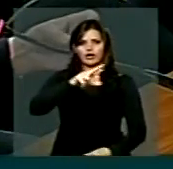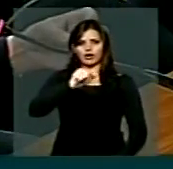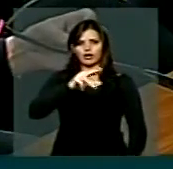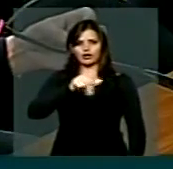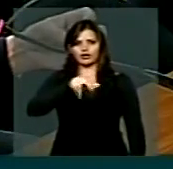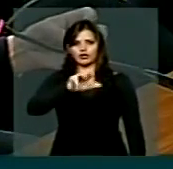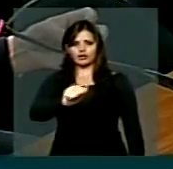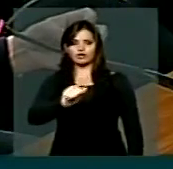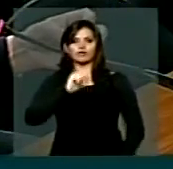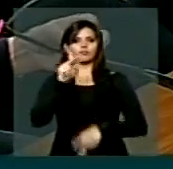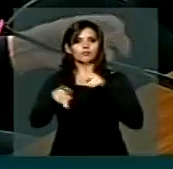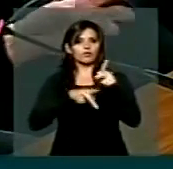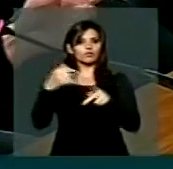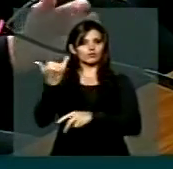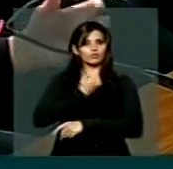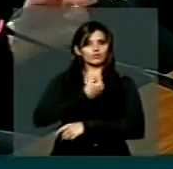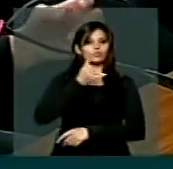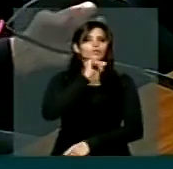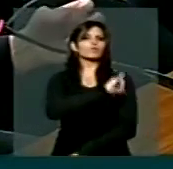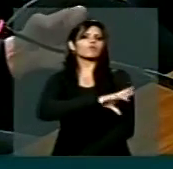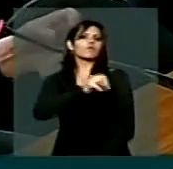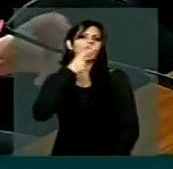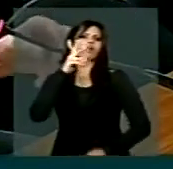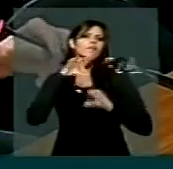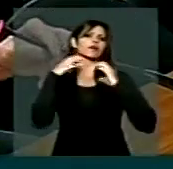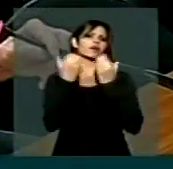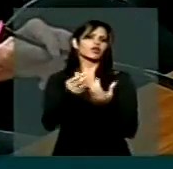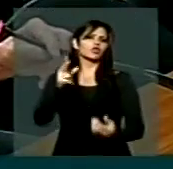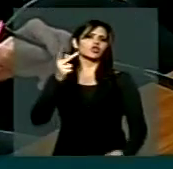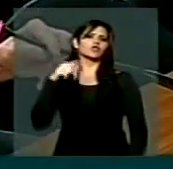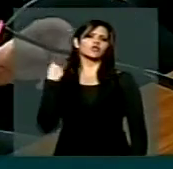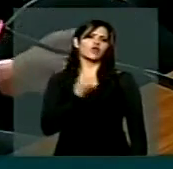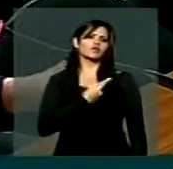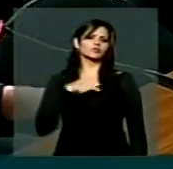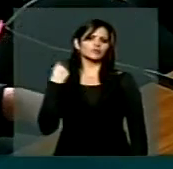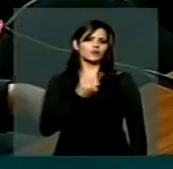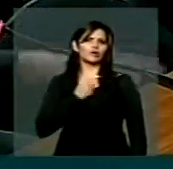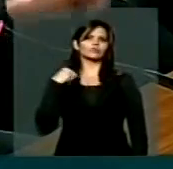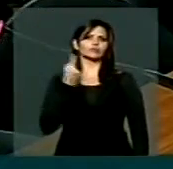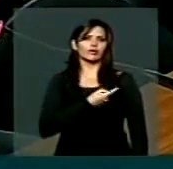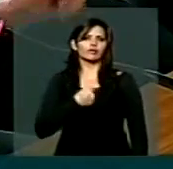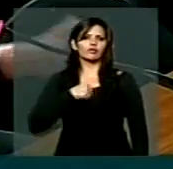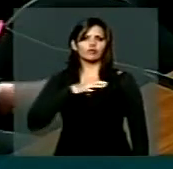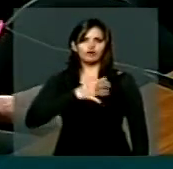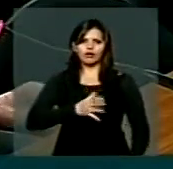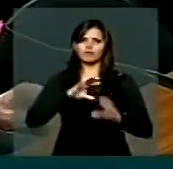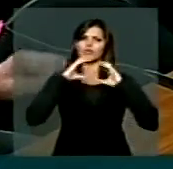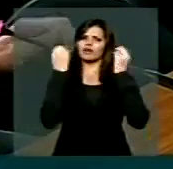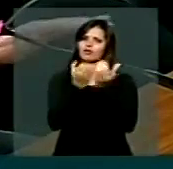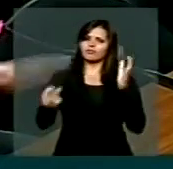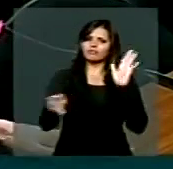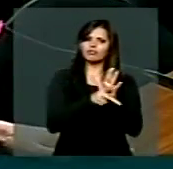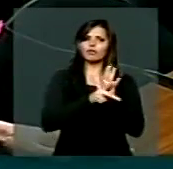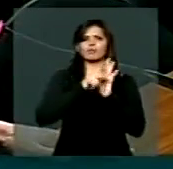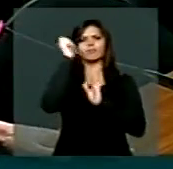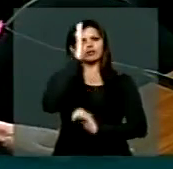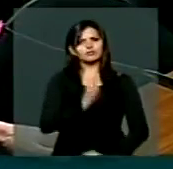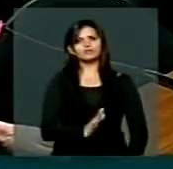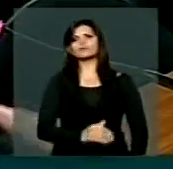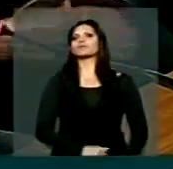dizia lá que o Maracanã é nosso, é nosso, eu fui ousado. Maracanã pertence ao Brasil, né, de vocês.